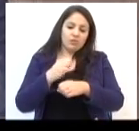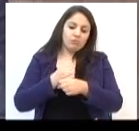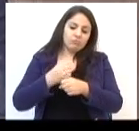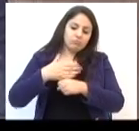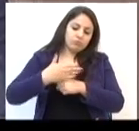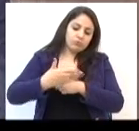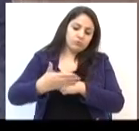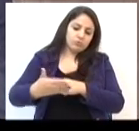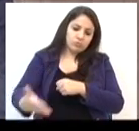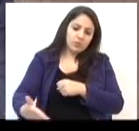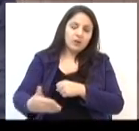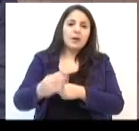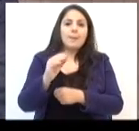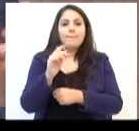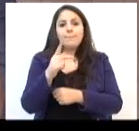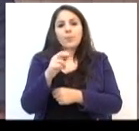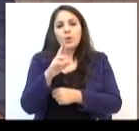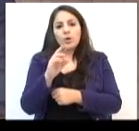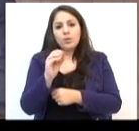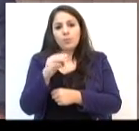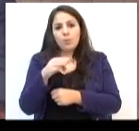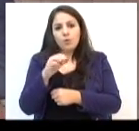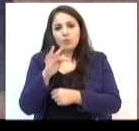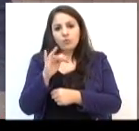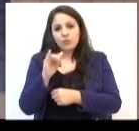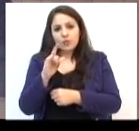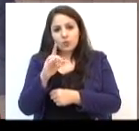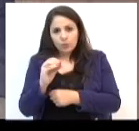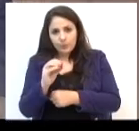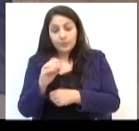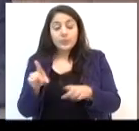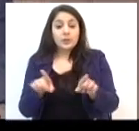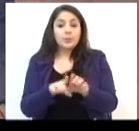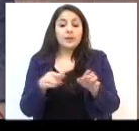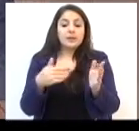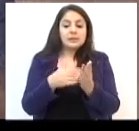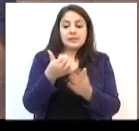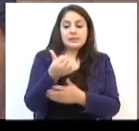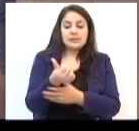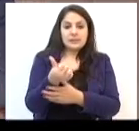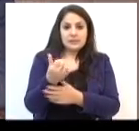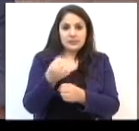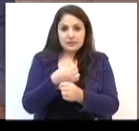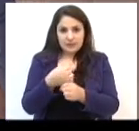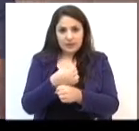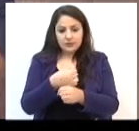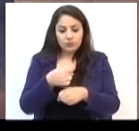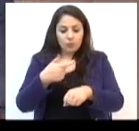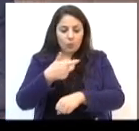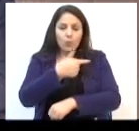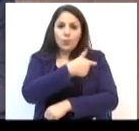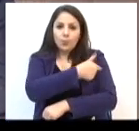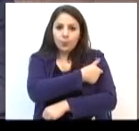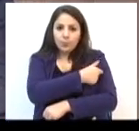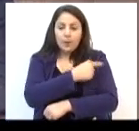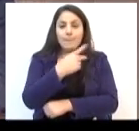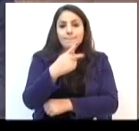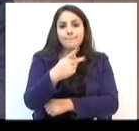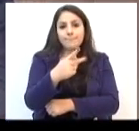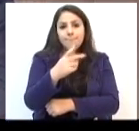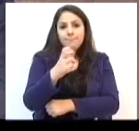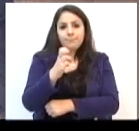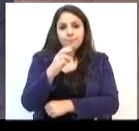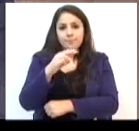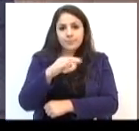dos causadores de meningite. Todas as crianças por volta de 6 anos são vacinadas para o